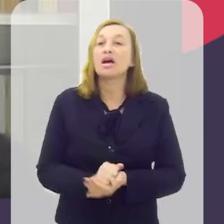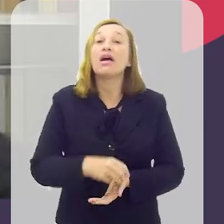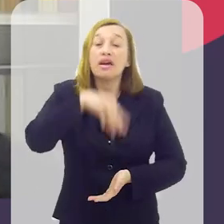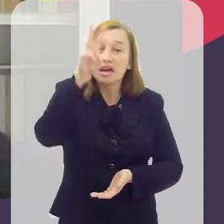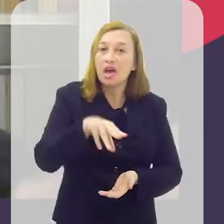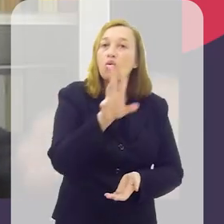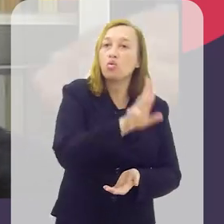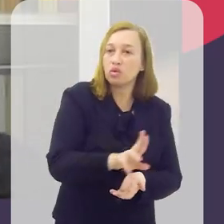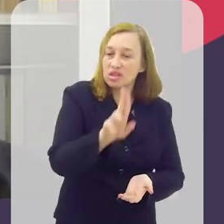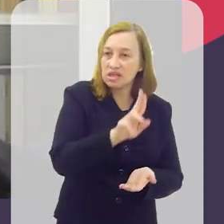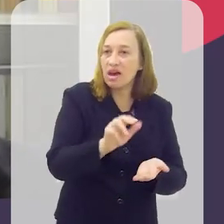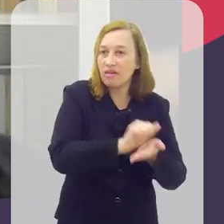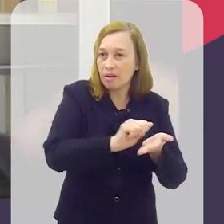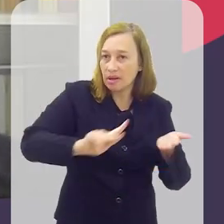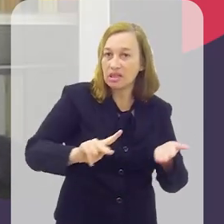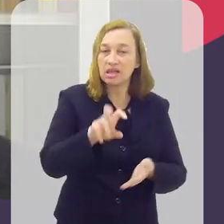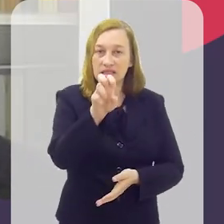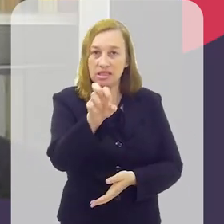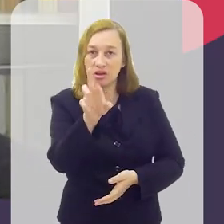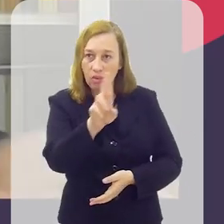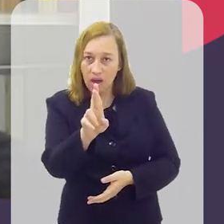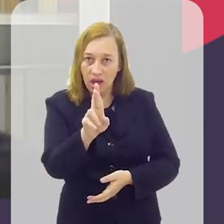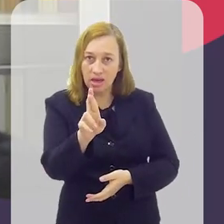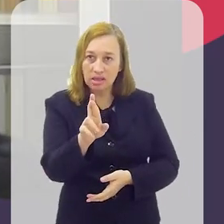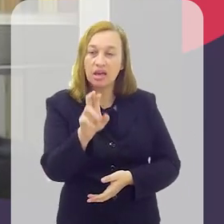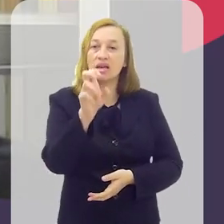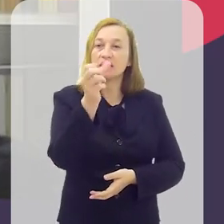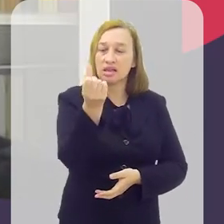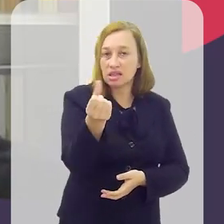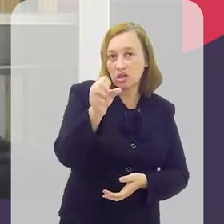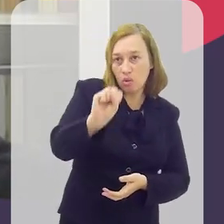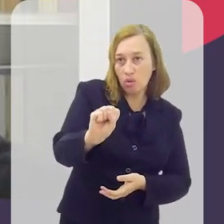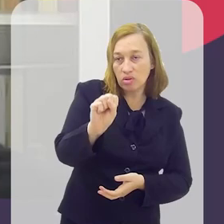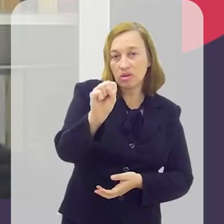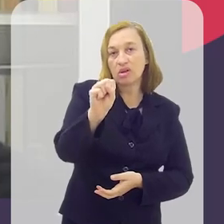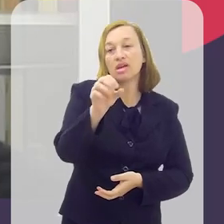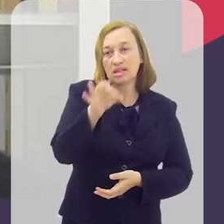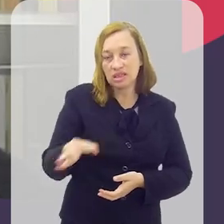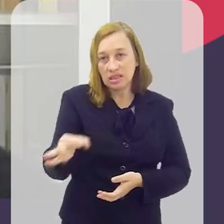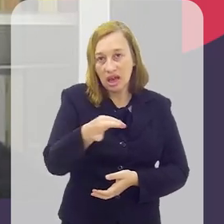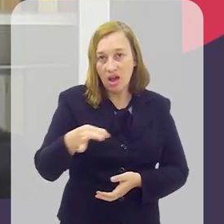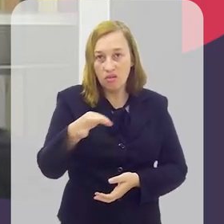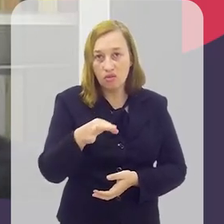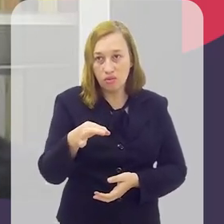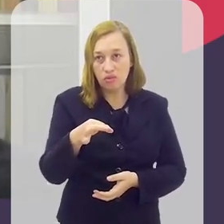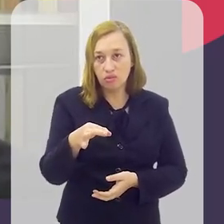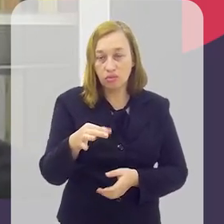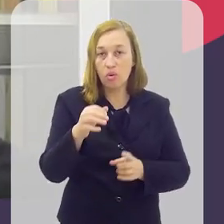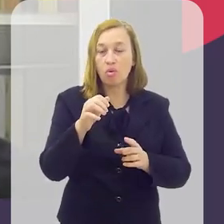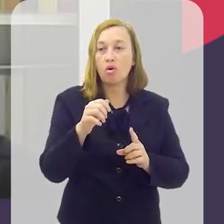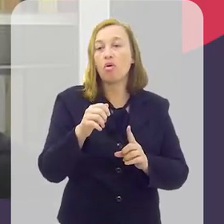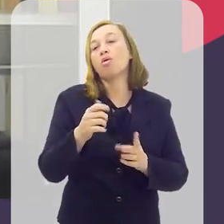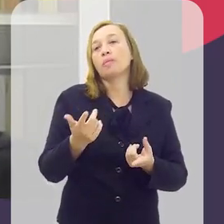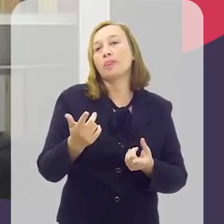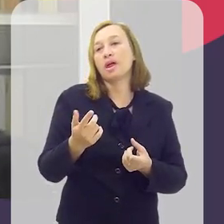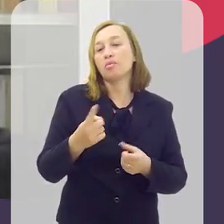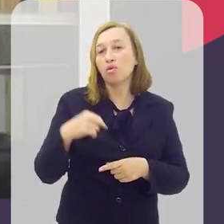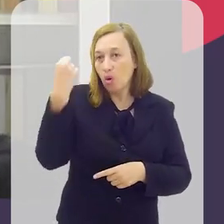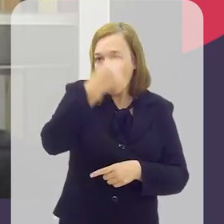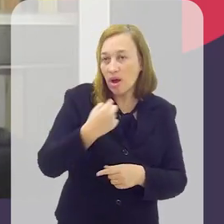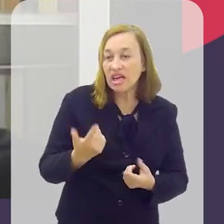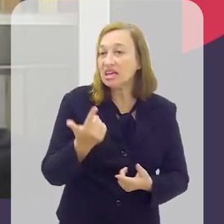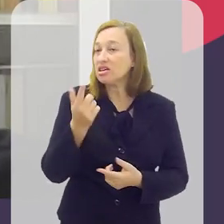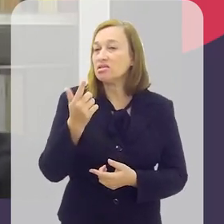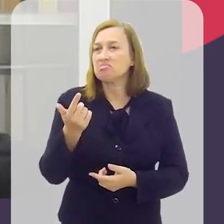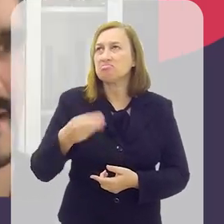Quem utilizava o aplicativo ficou com uma média de R$,68 por hora e quem não utilizava o aplicativo, e aí isso